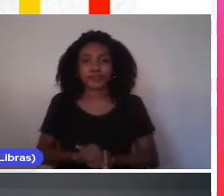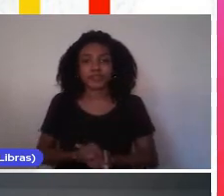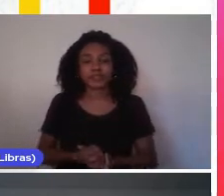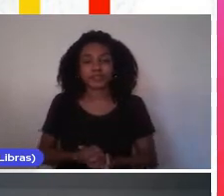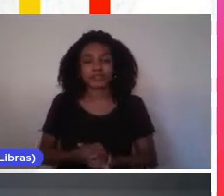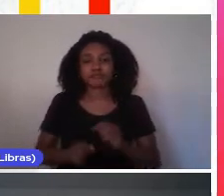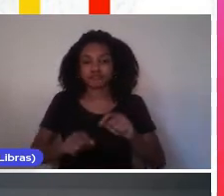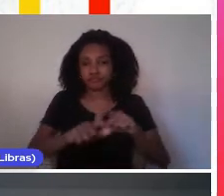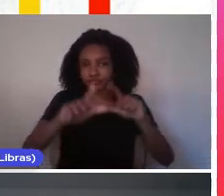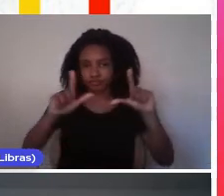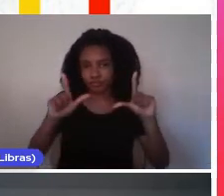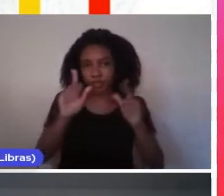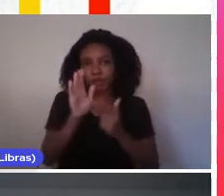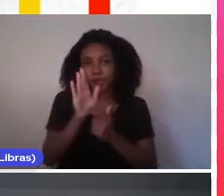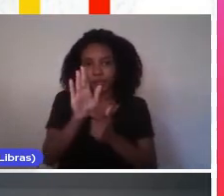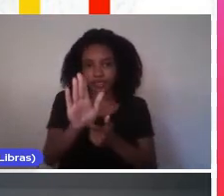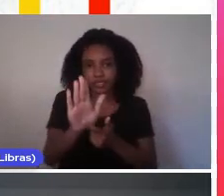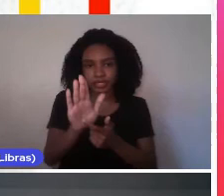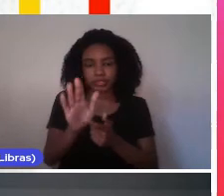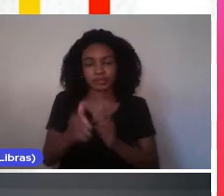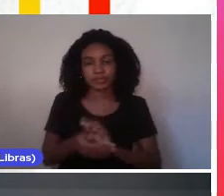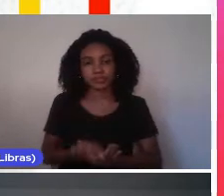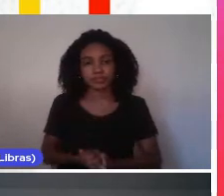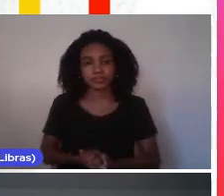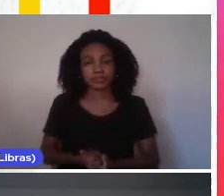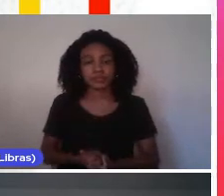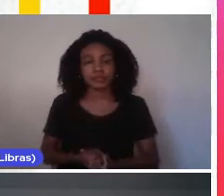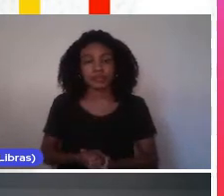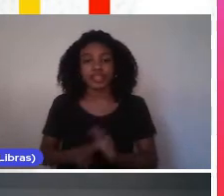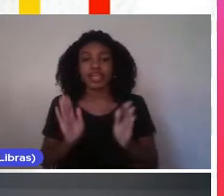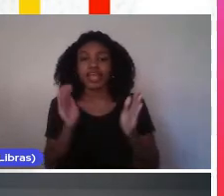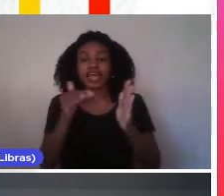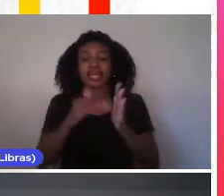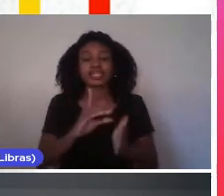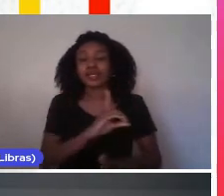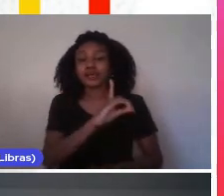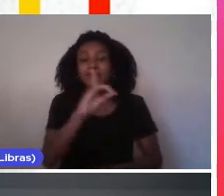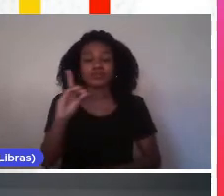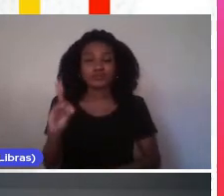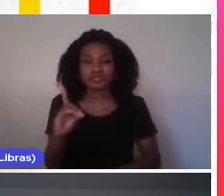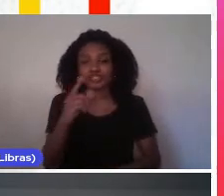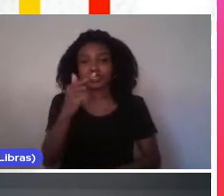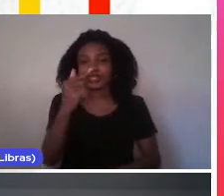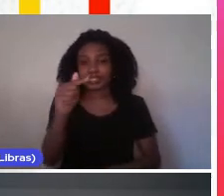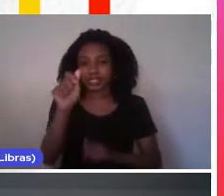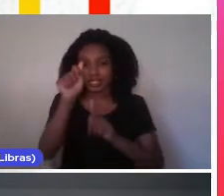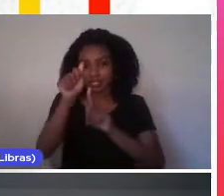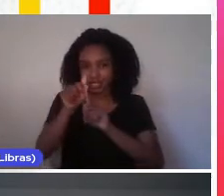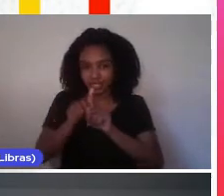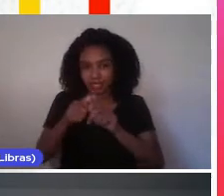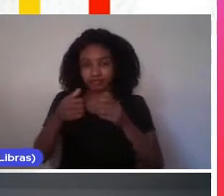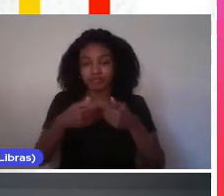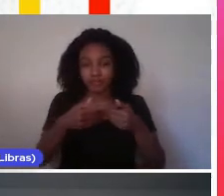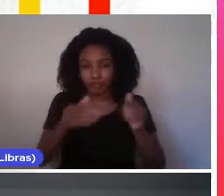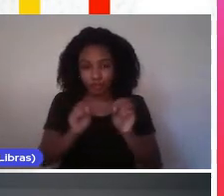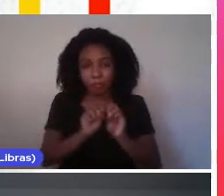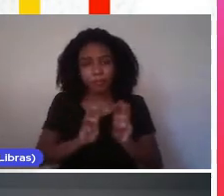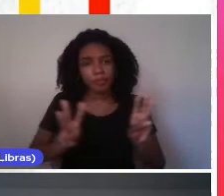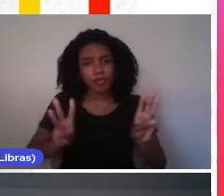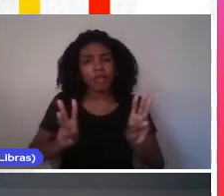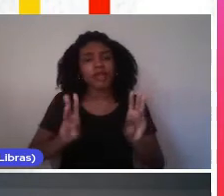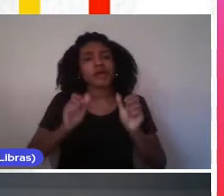que está apresentado. Até o dia do lançamento do portal, vocês podem solicitar esses documentos,